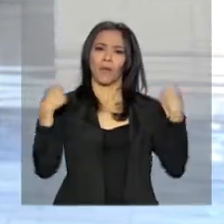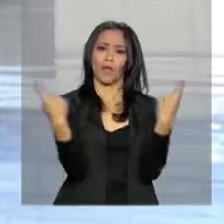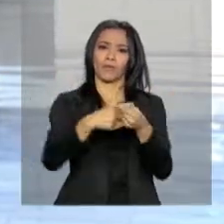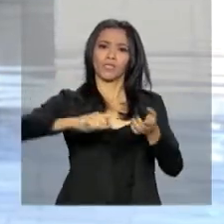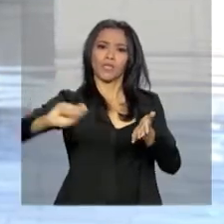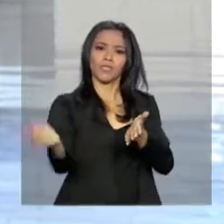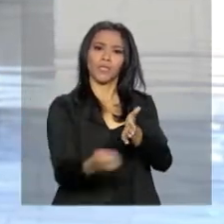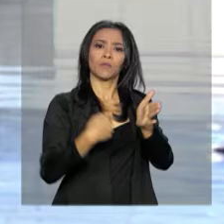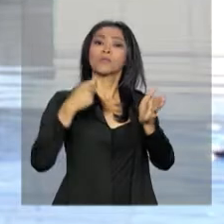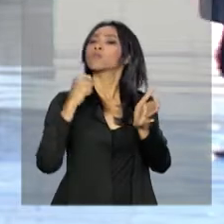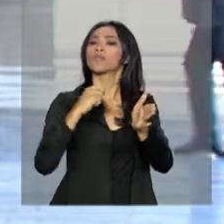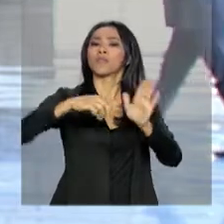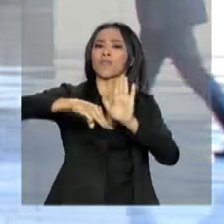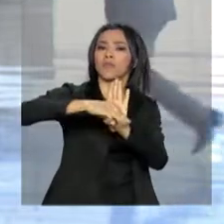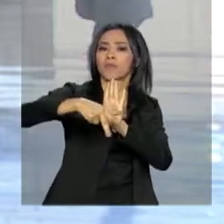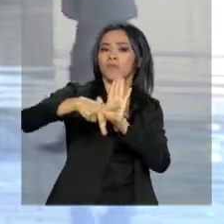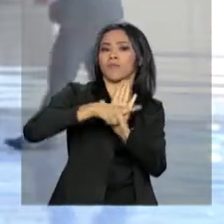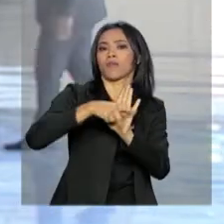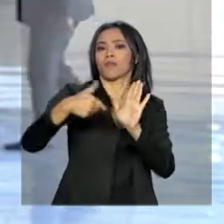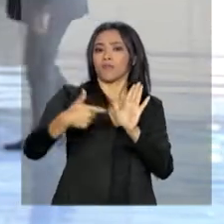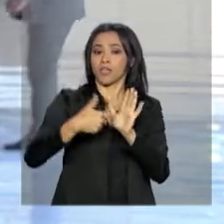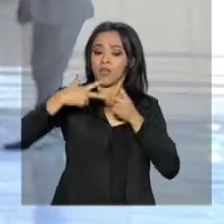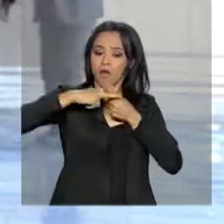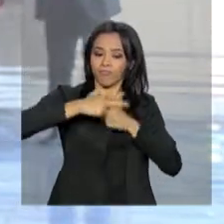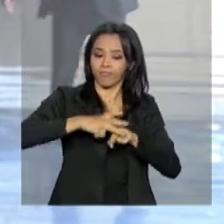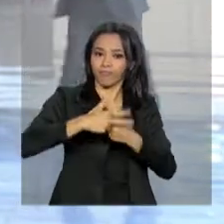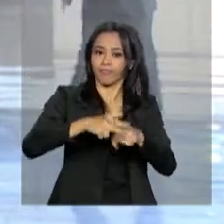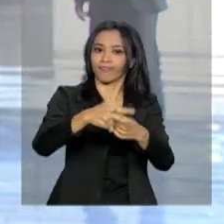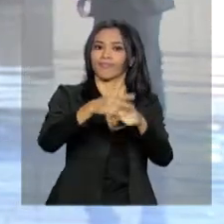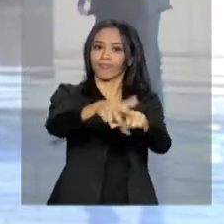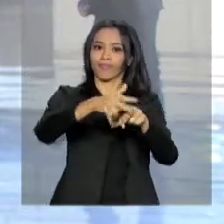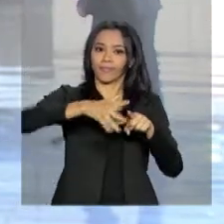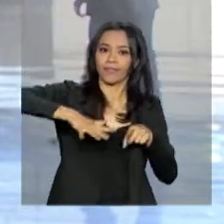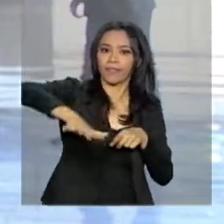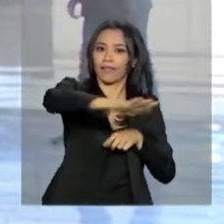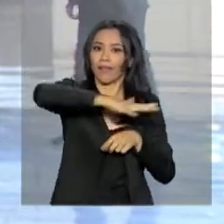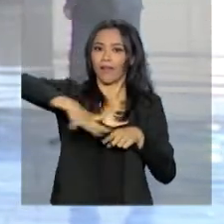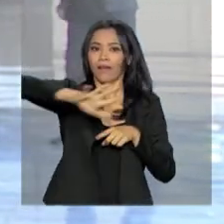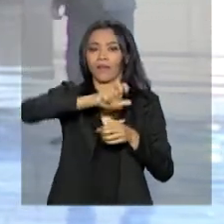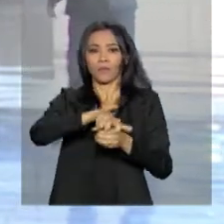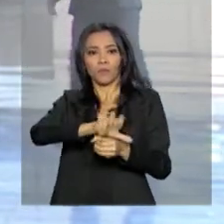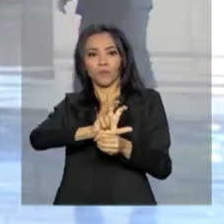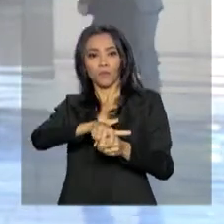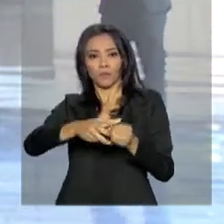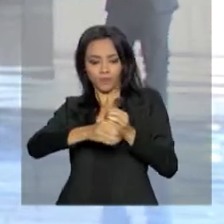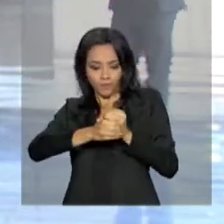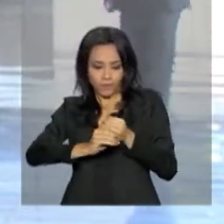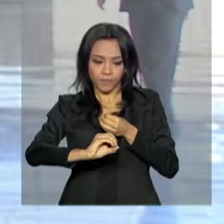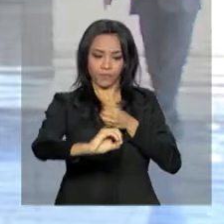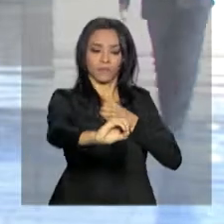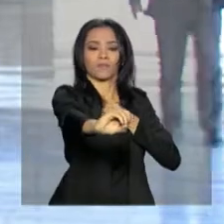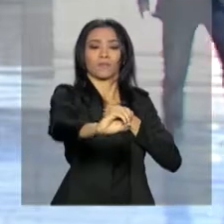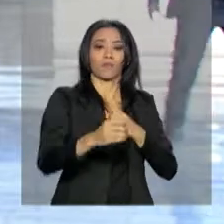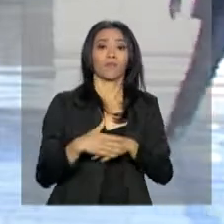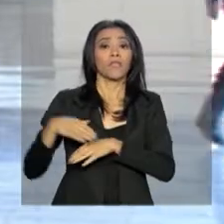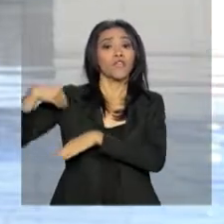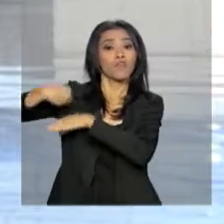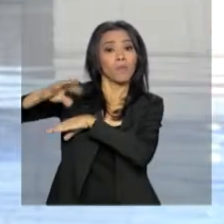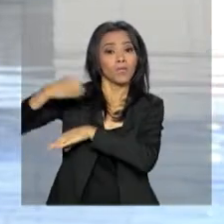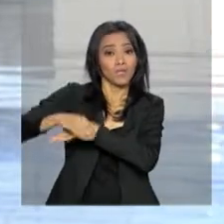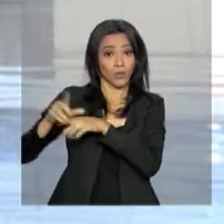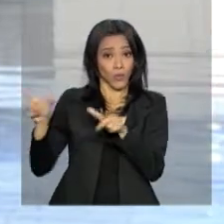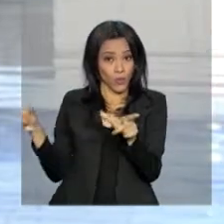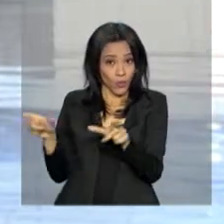medida provisória que moderniza o marco legal do saneamento básico. Segundo dados da Agência Nacional